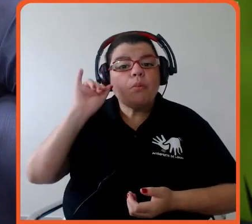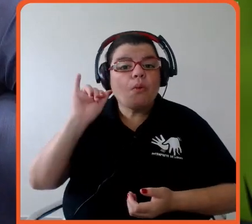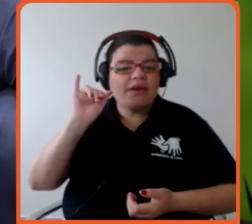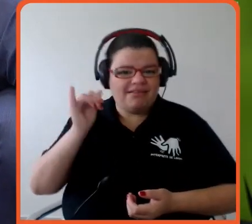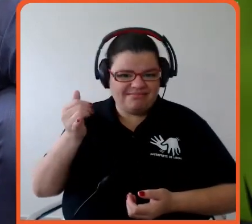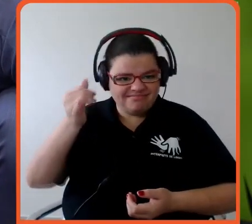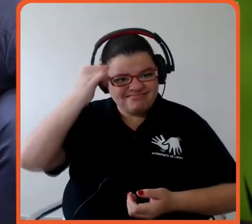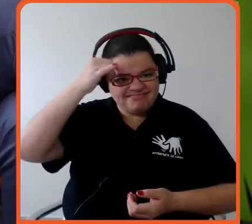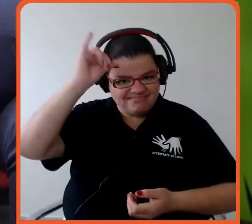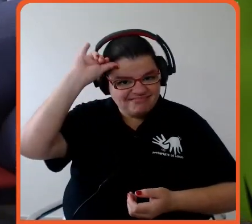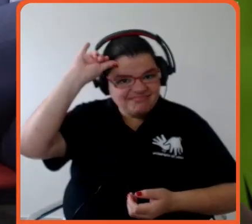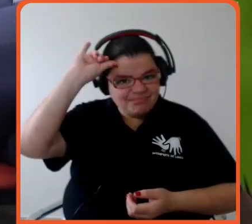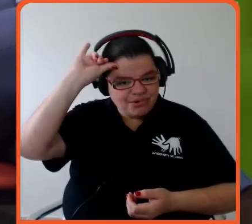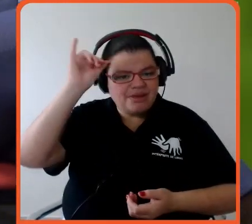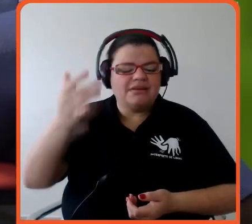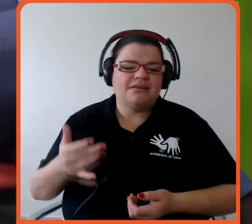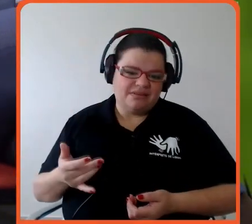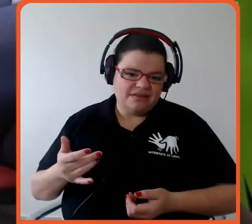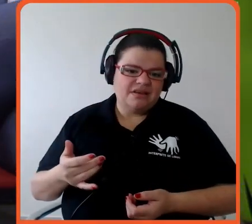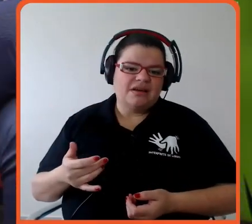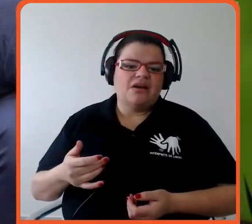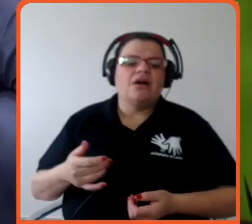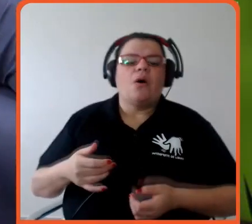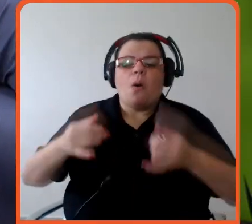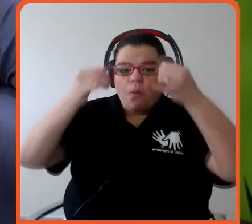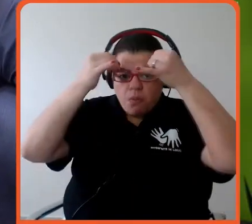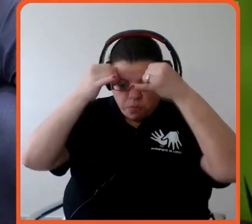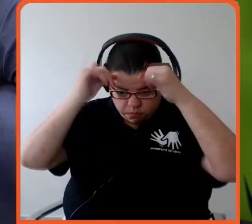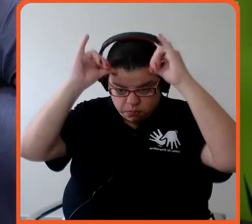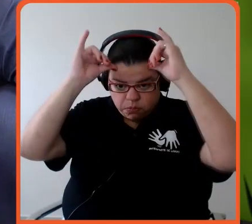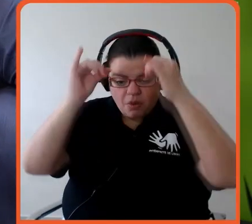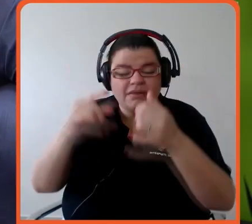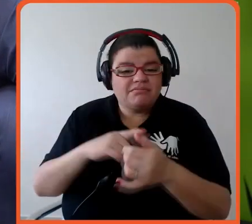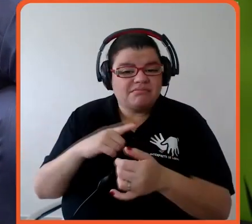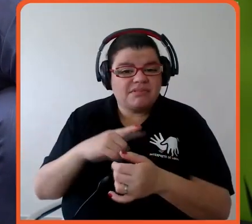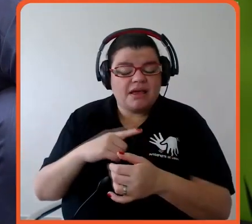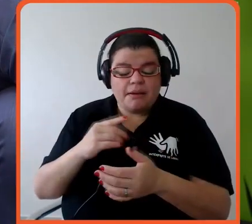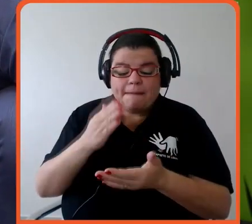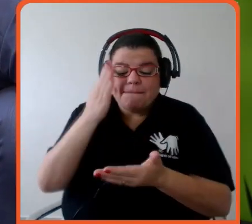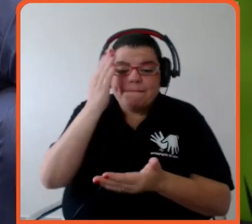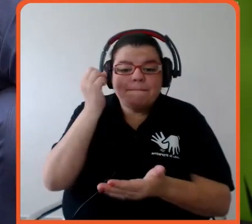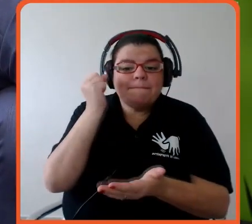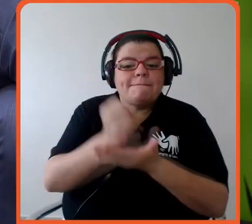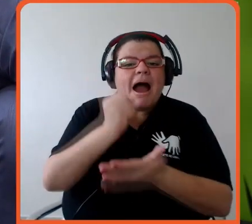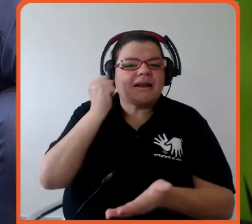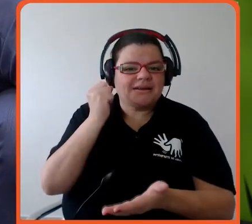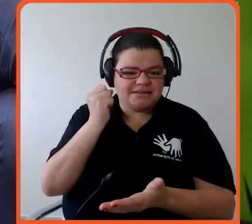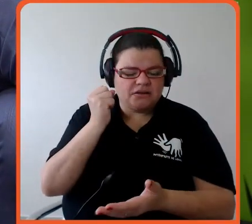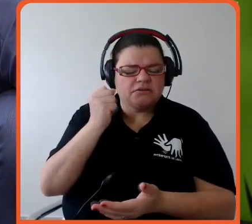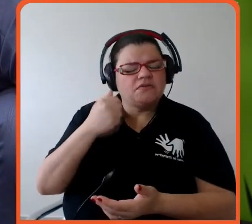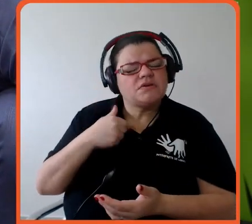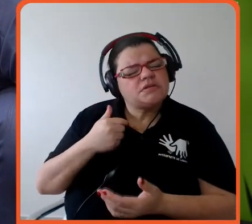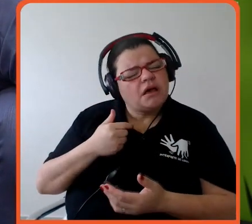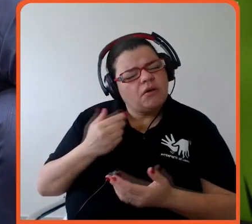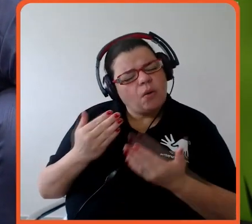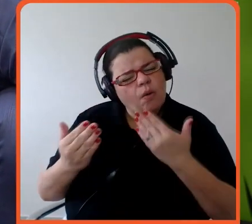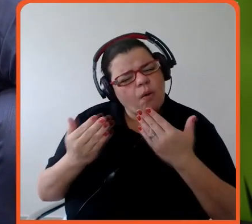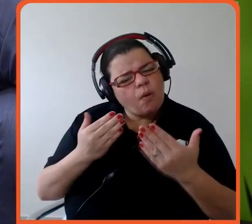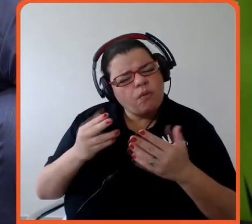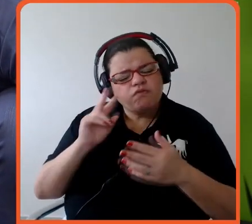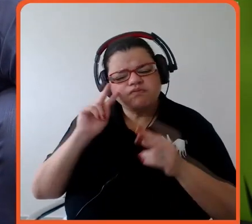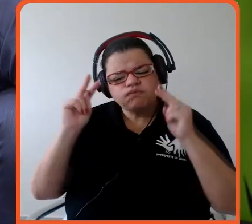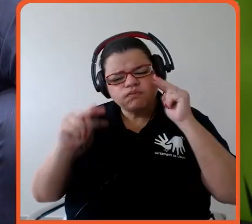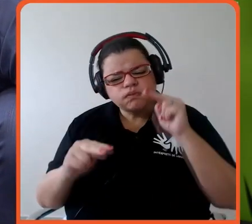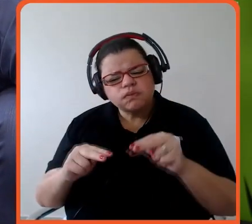Ah, é a pecuária que está fazendo, o boi ele entra aí como marcação. Então, quando você começa a entender esse contexto como um todo, fica mais